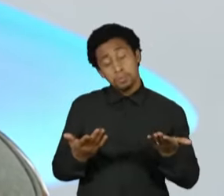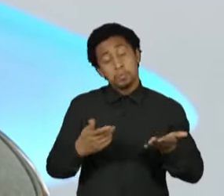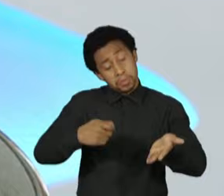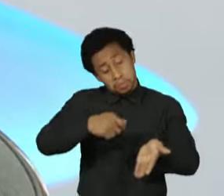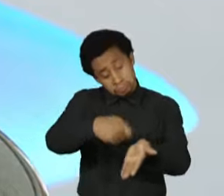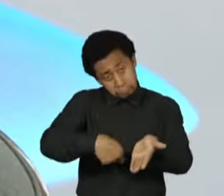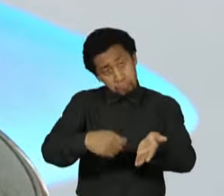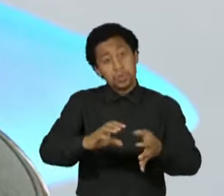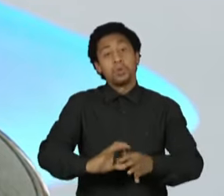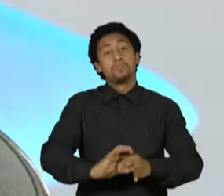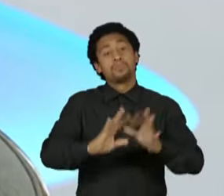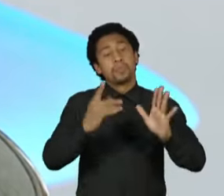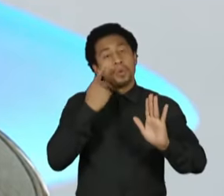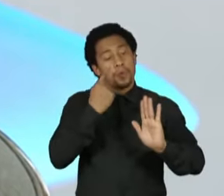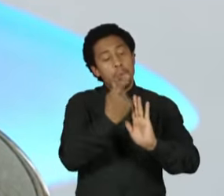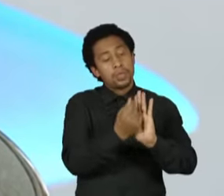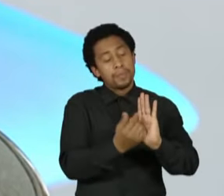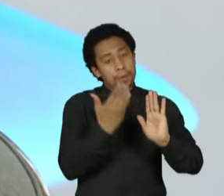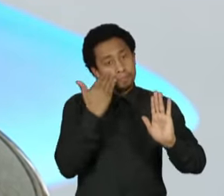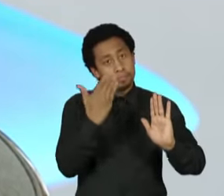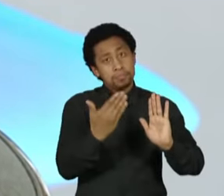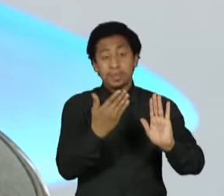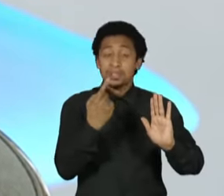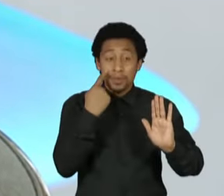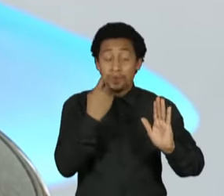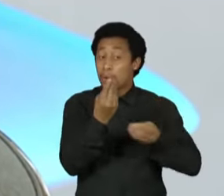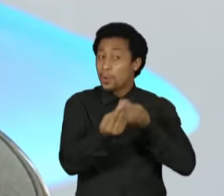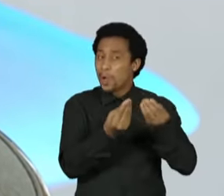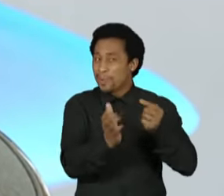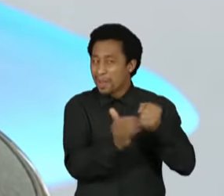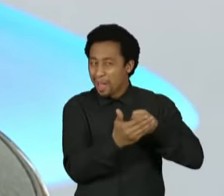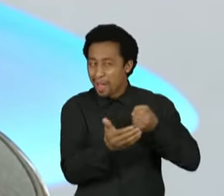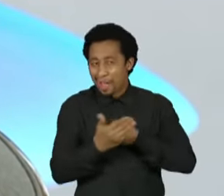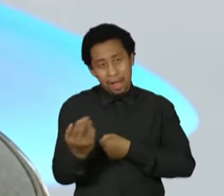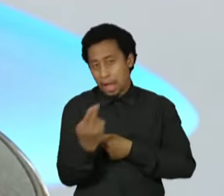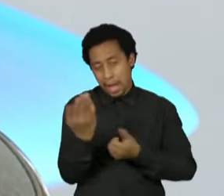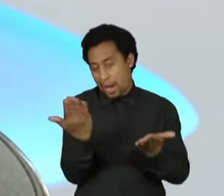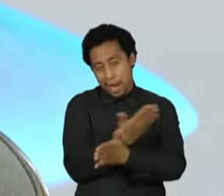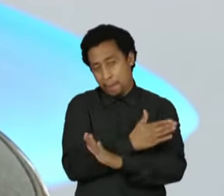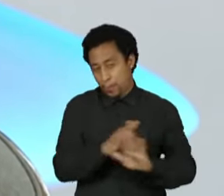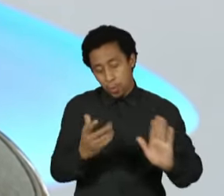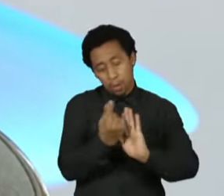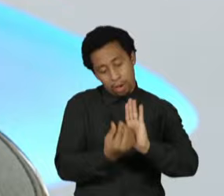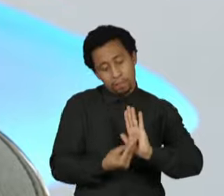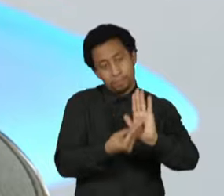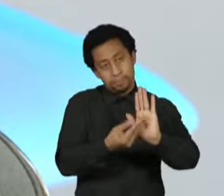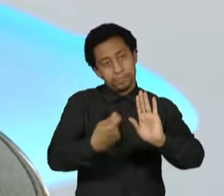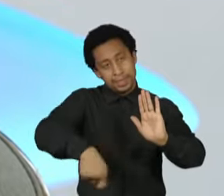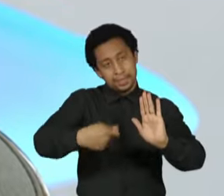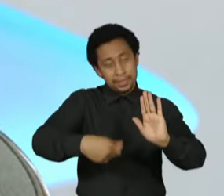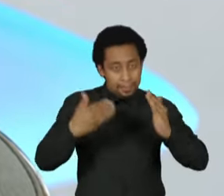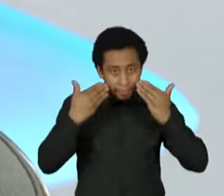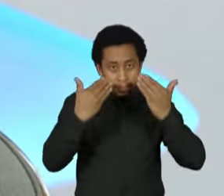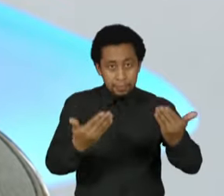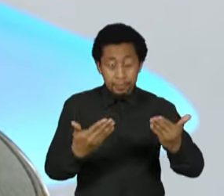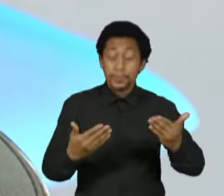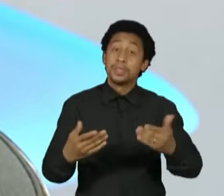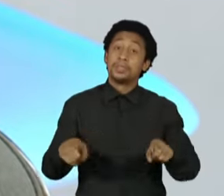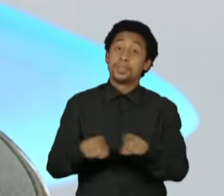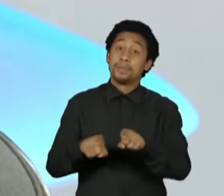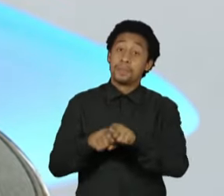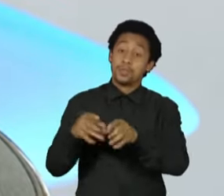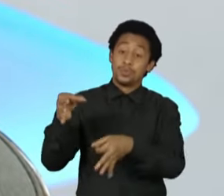parlamentares vão ver a injustiça da hierarquia. Com isso, você tem condições de acabar com o orçamento secreto. E a própria justiça, eu não dou